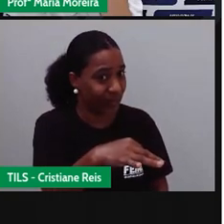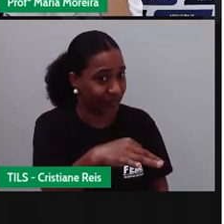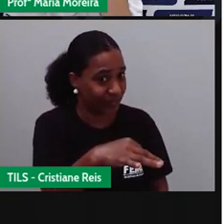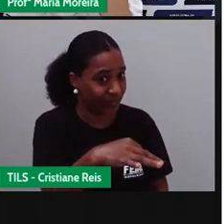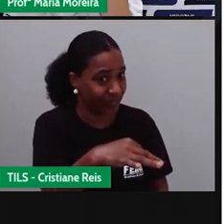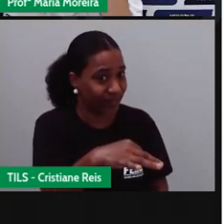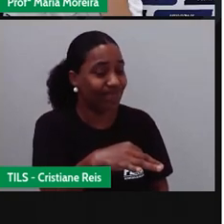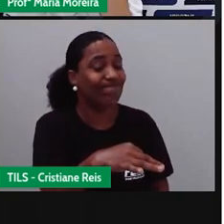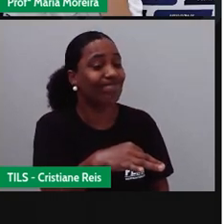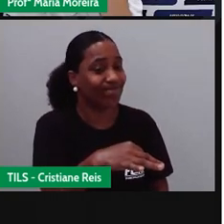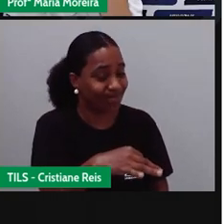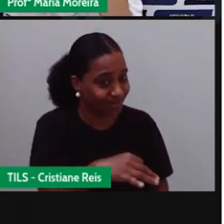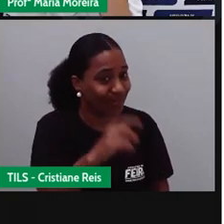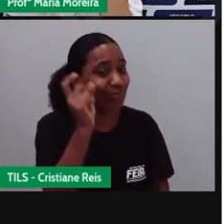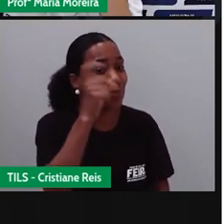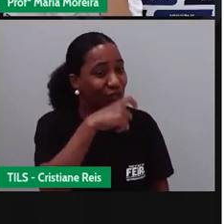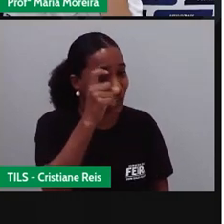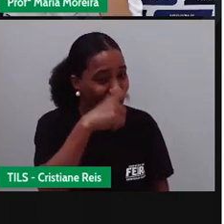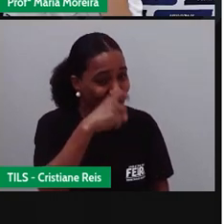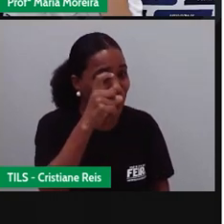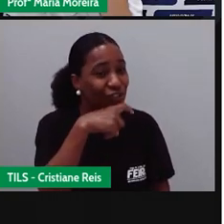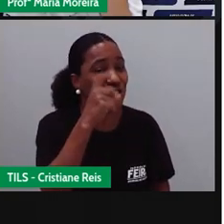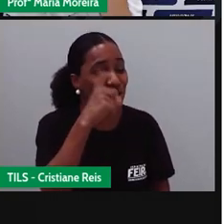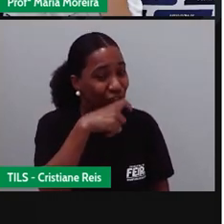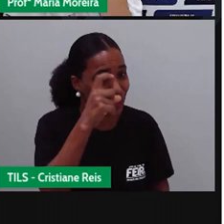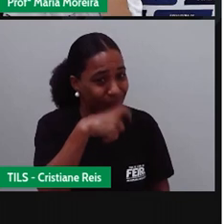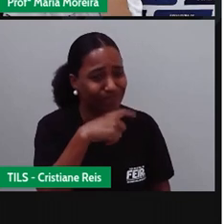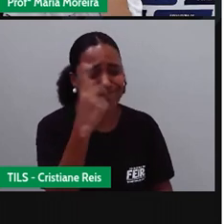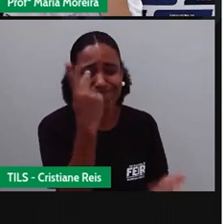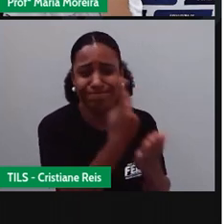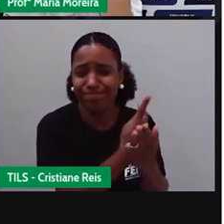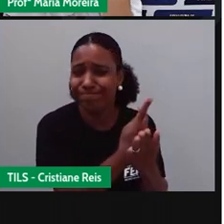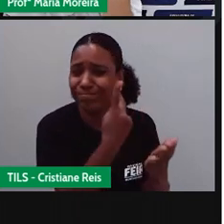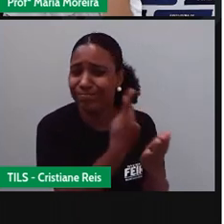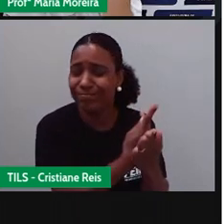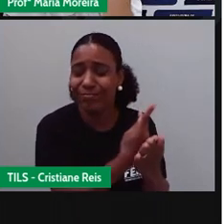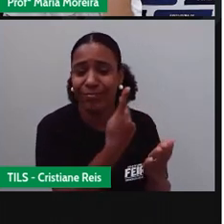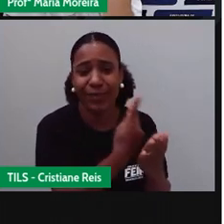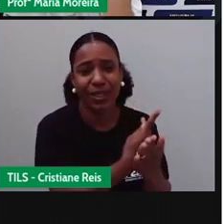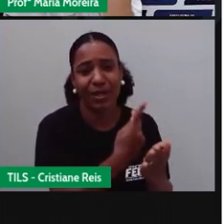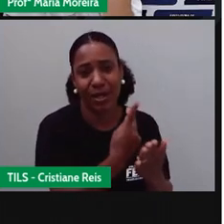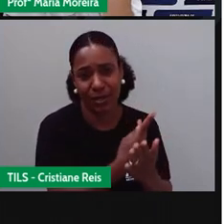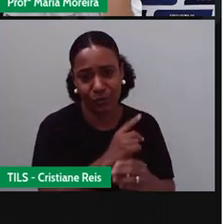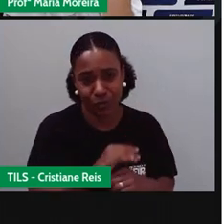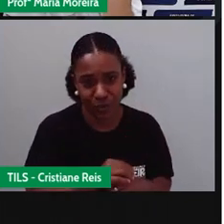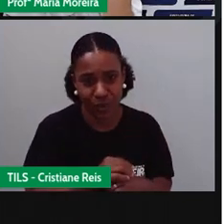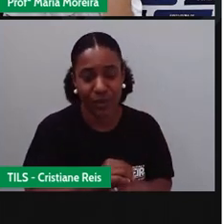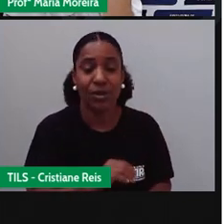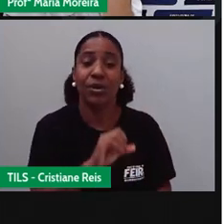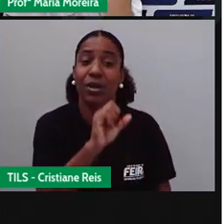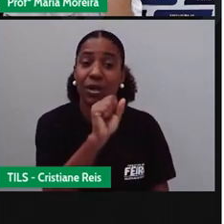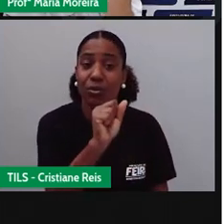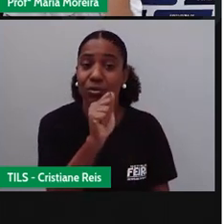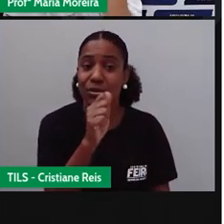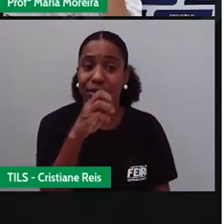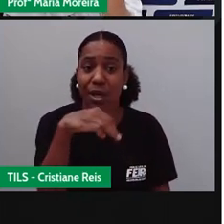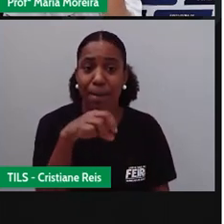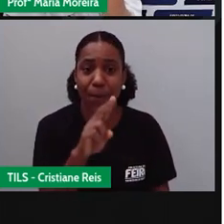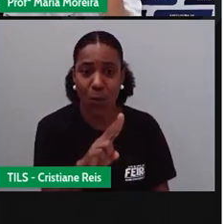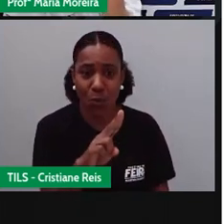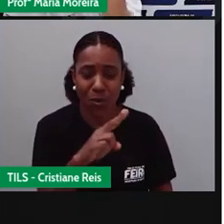É uma coisa muito, muito, muito errada. E no caso do SAMU, você está colocando o quê?